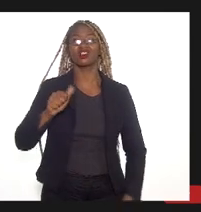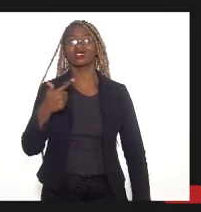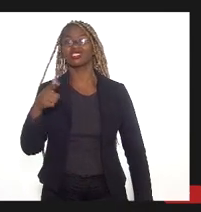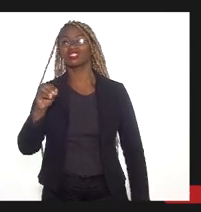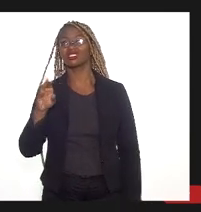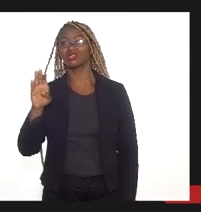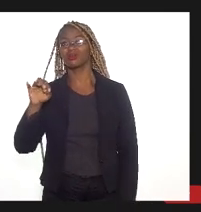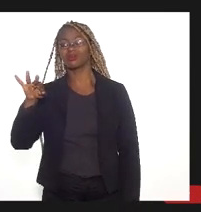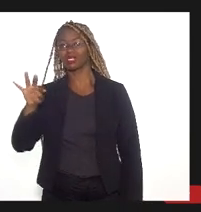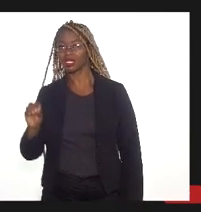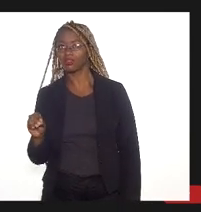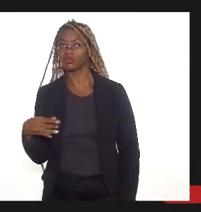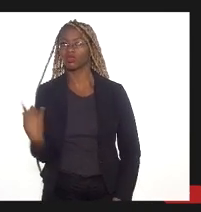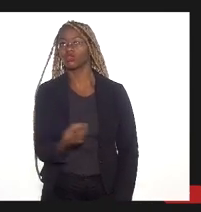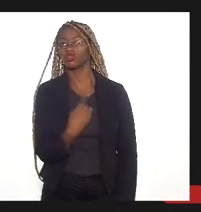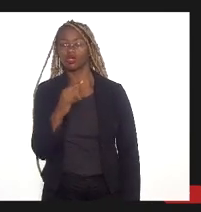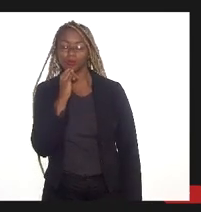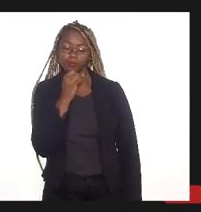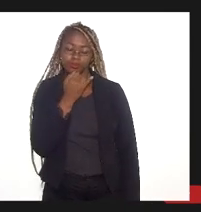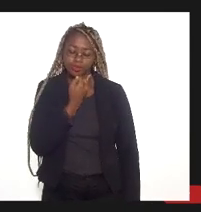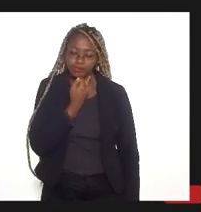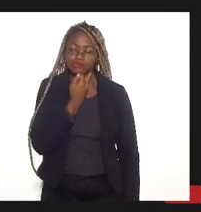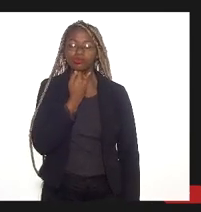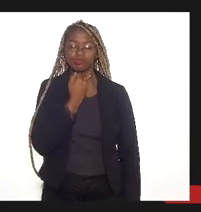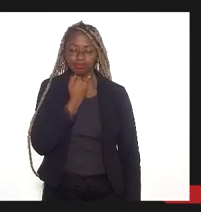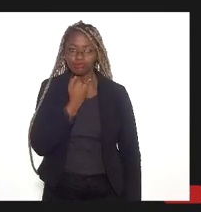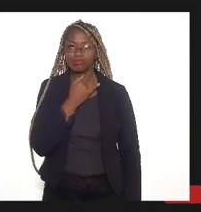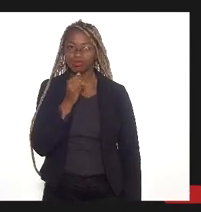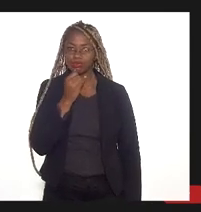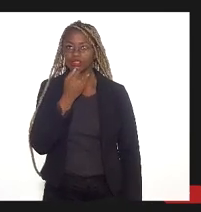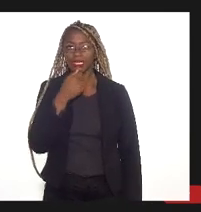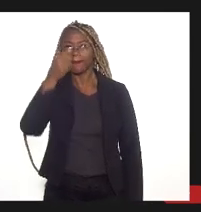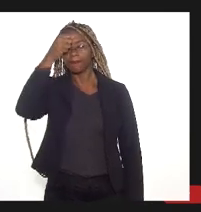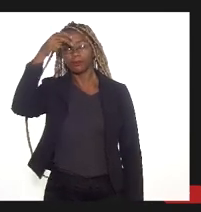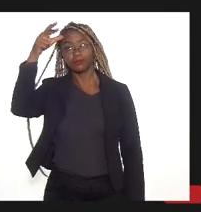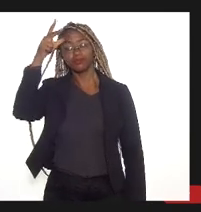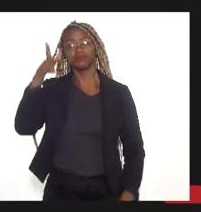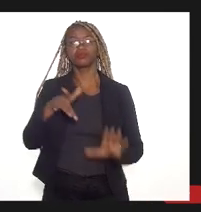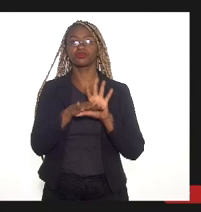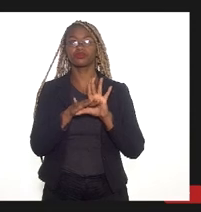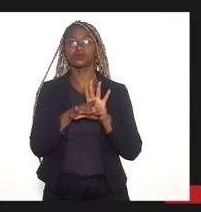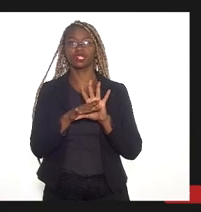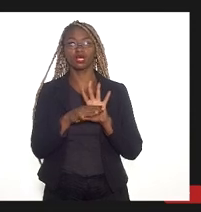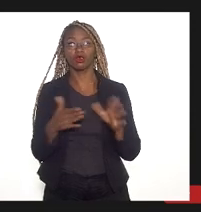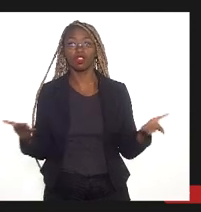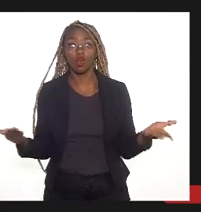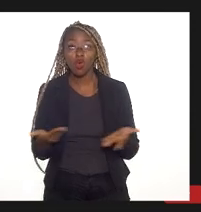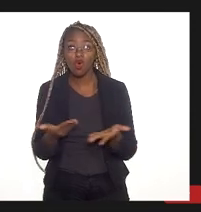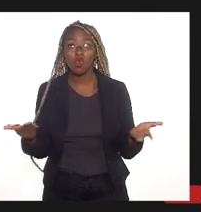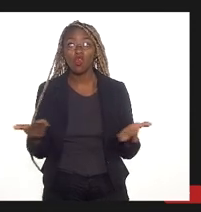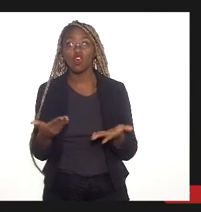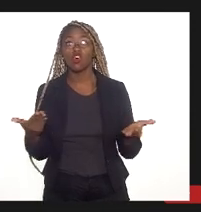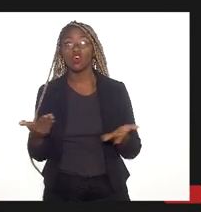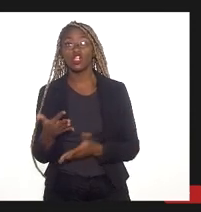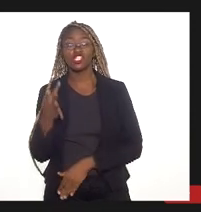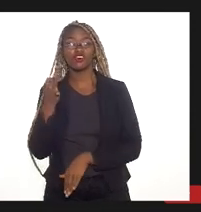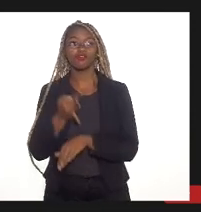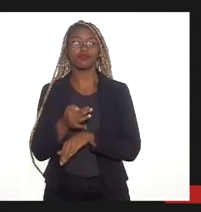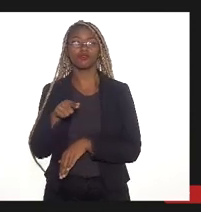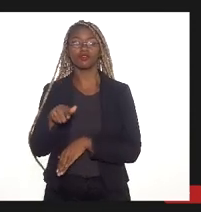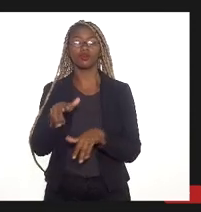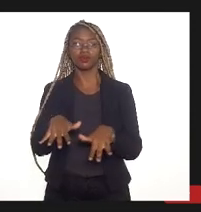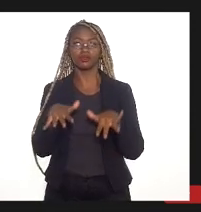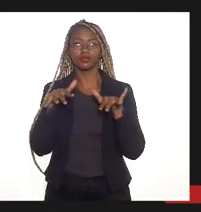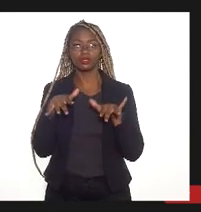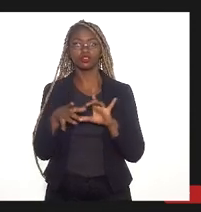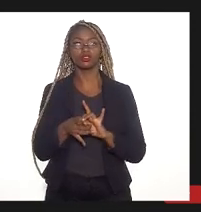E aí, a gente lamenta profundamente que a Prefeitura de Duque de Caxias não esteja hoje nessa audiência pública que